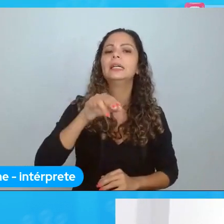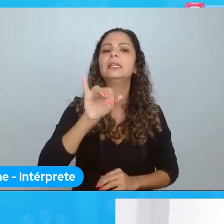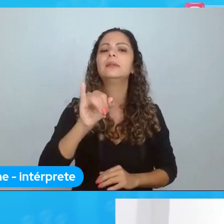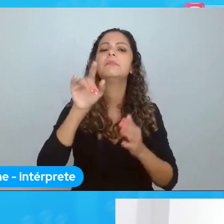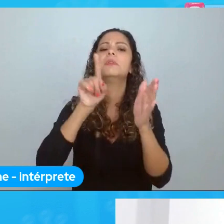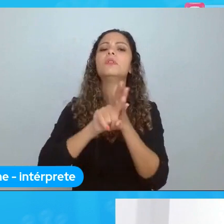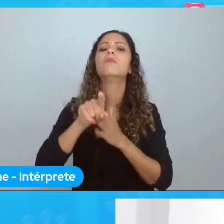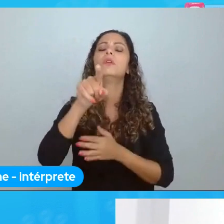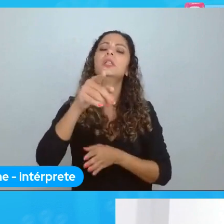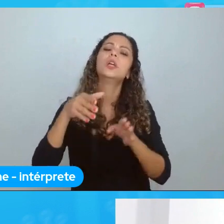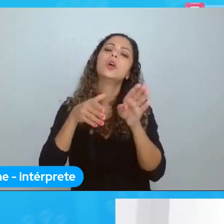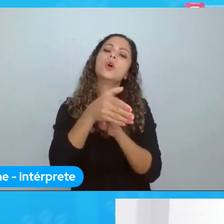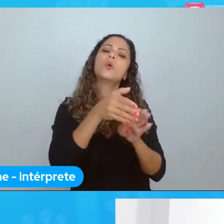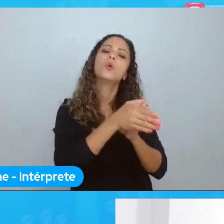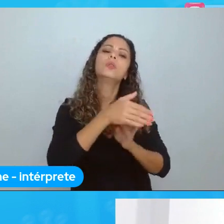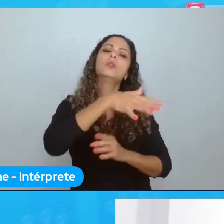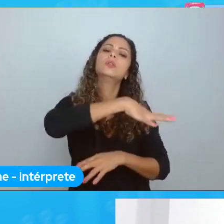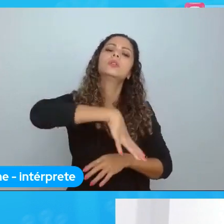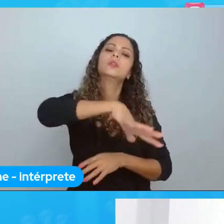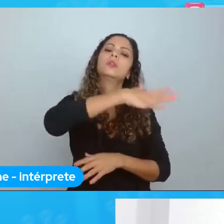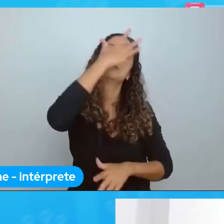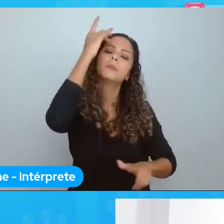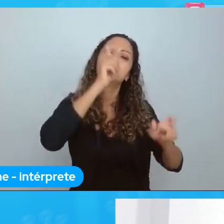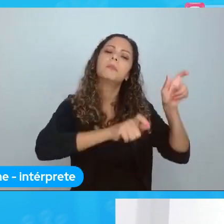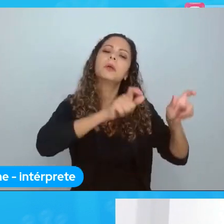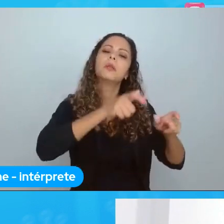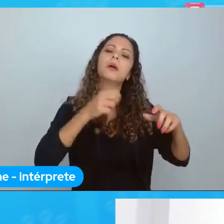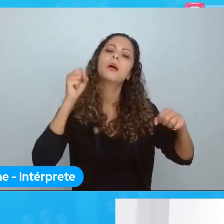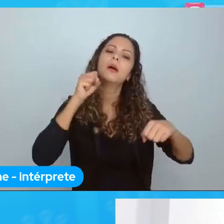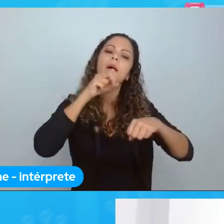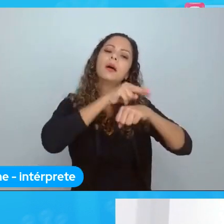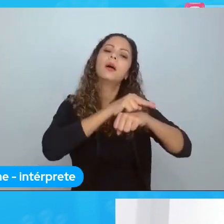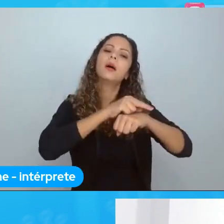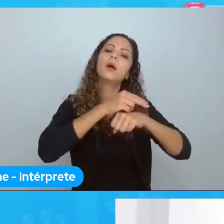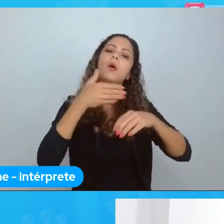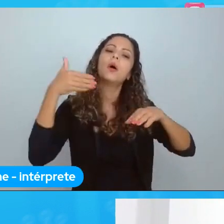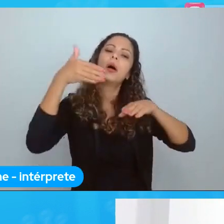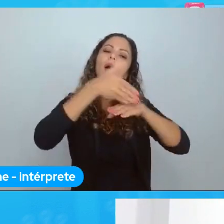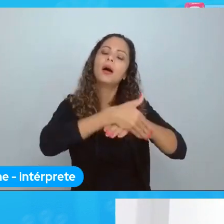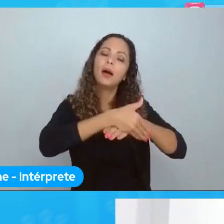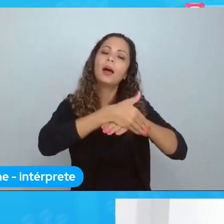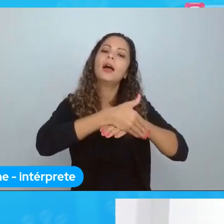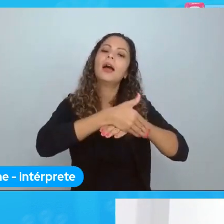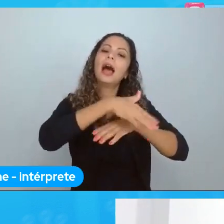estão entrando nesse barco da tecnologia em relação ao processo de autocuidado e saúde mental?